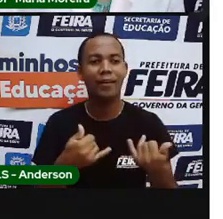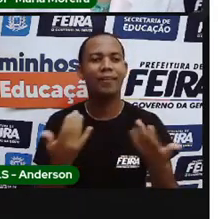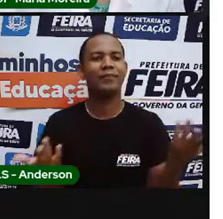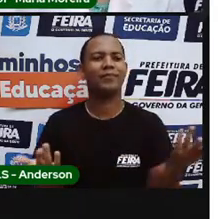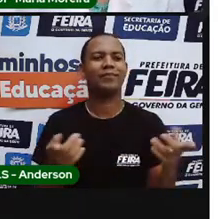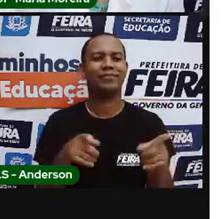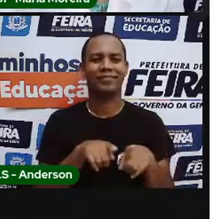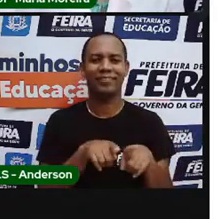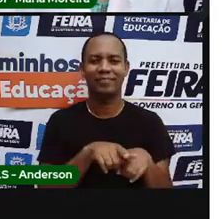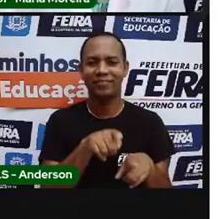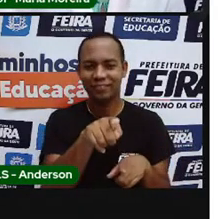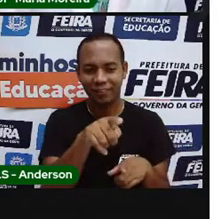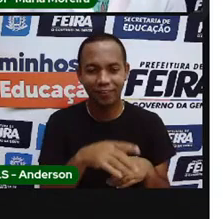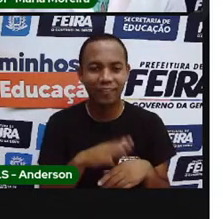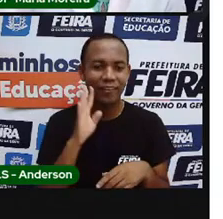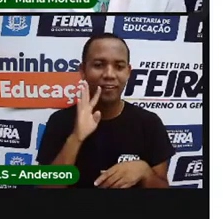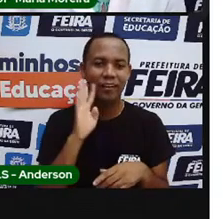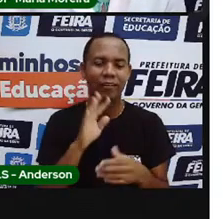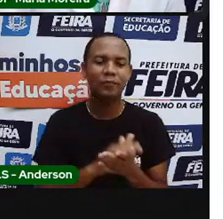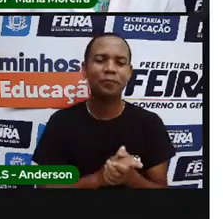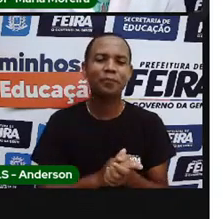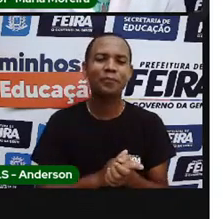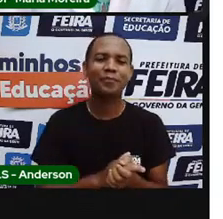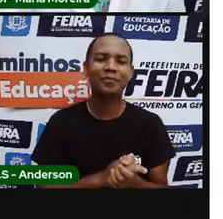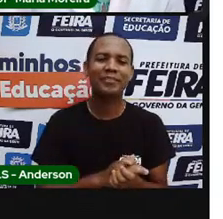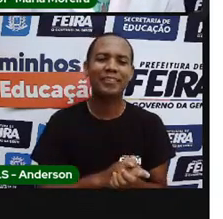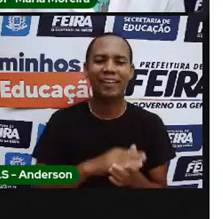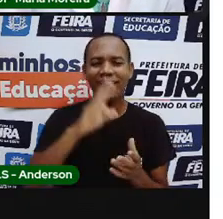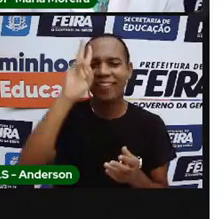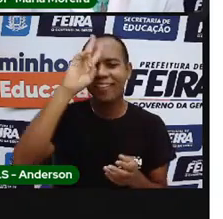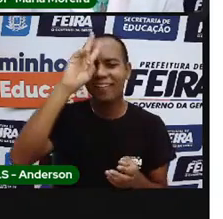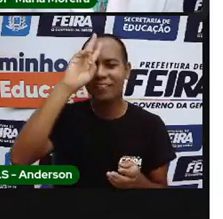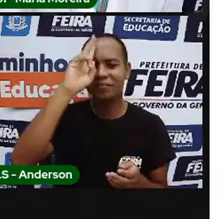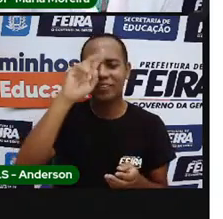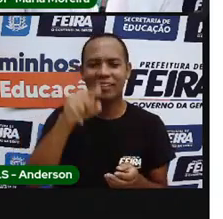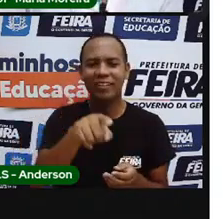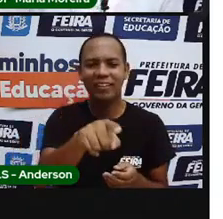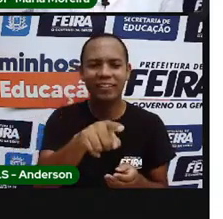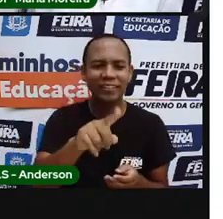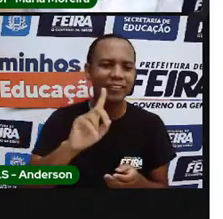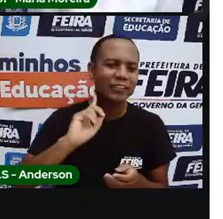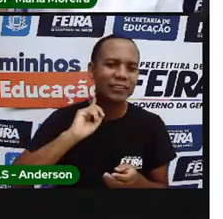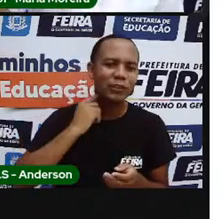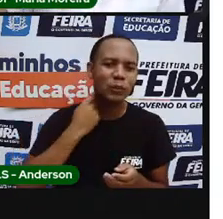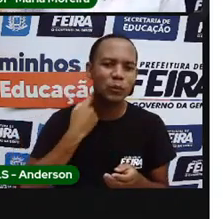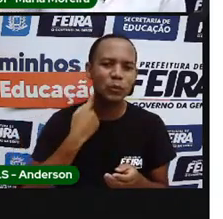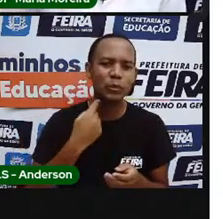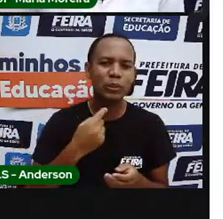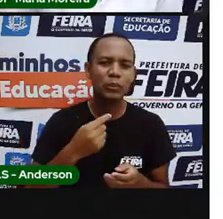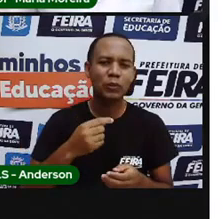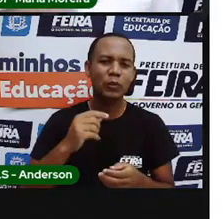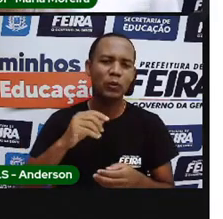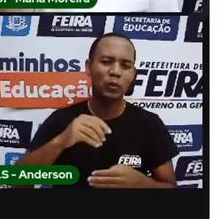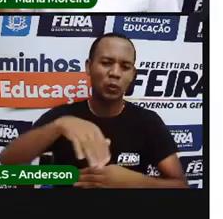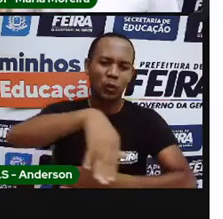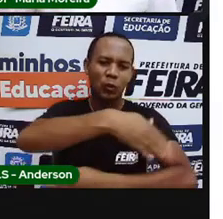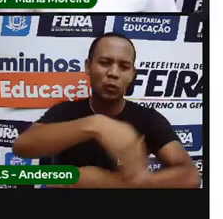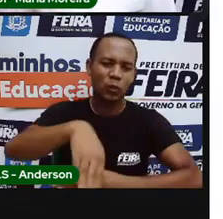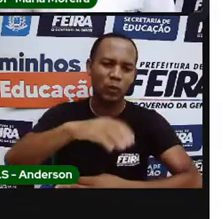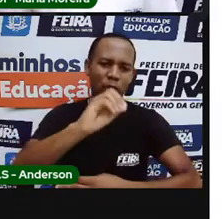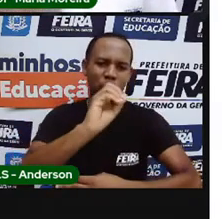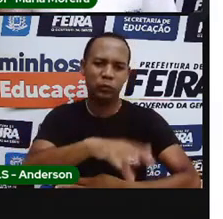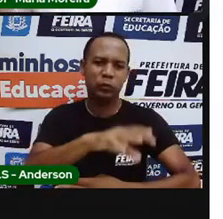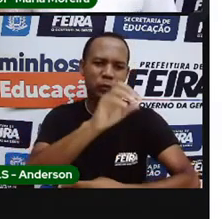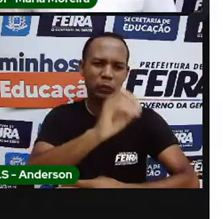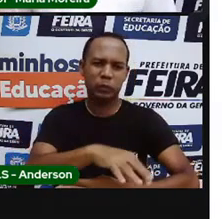brinquedinhos, né? E lembrando o seguinte, que se a gente pega esse lixo e começa a jogar na rua, começa a jogar nos